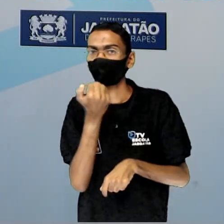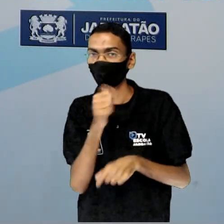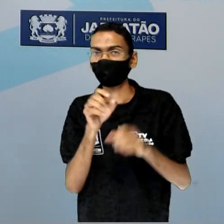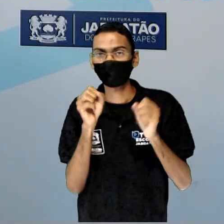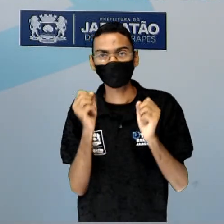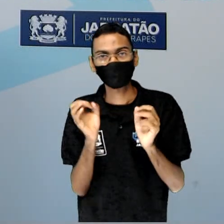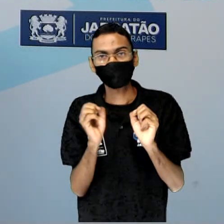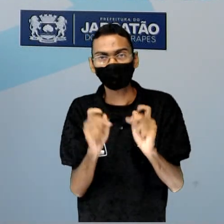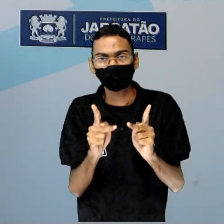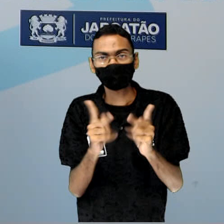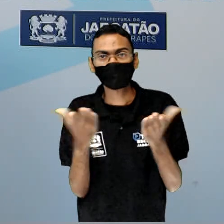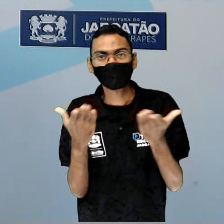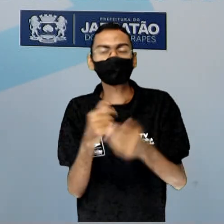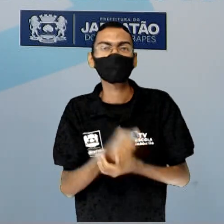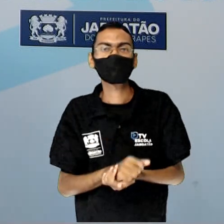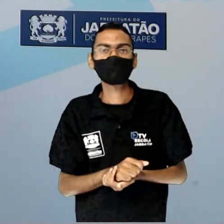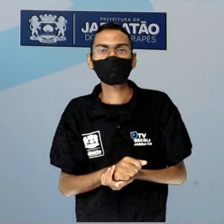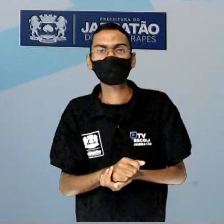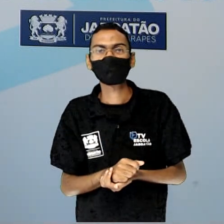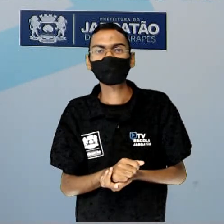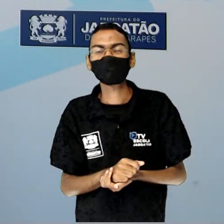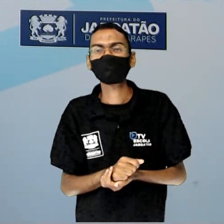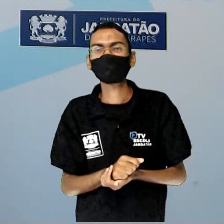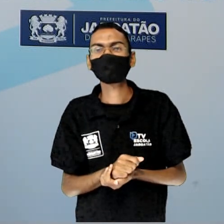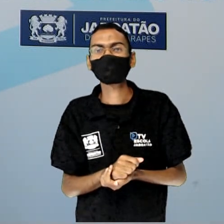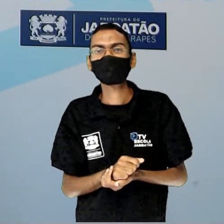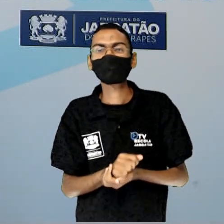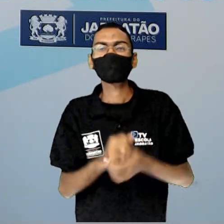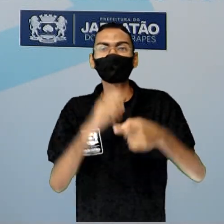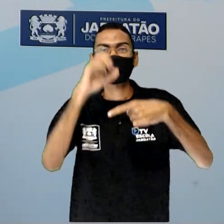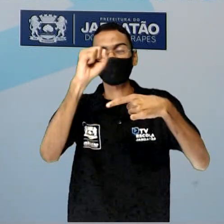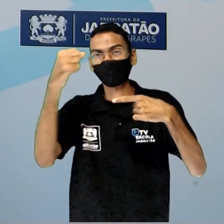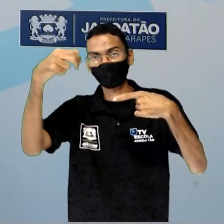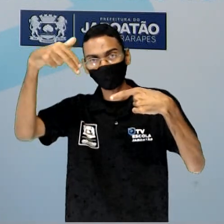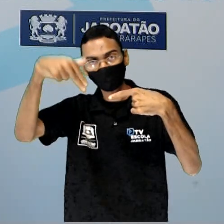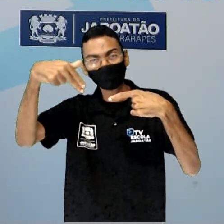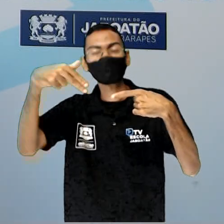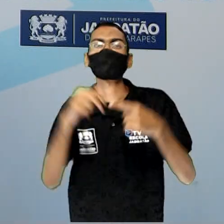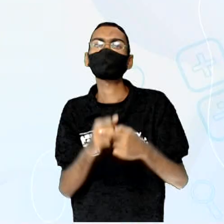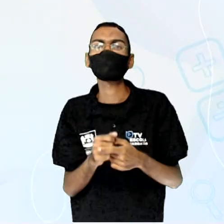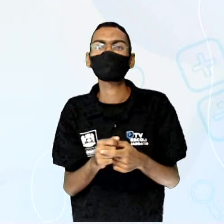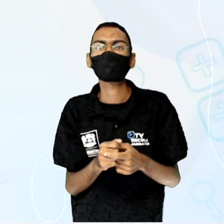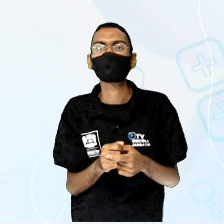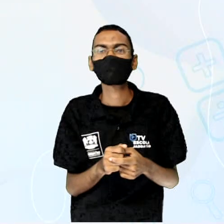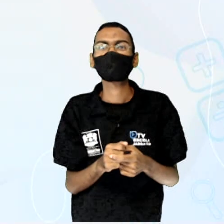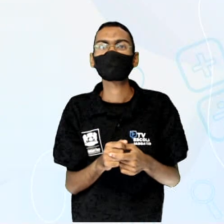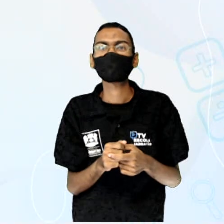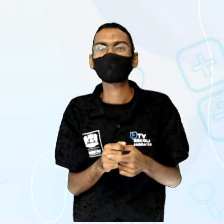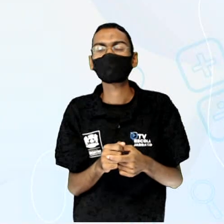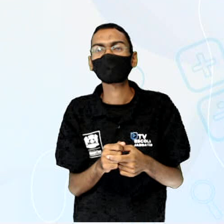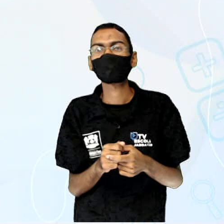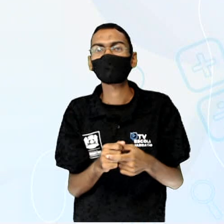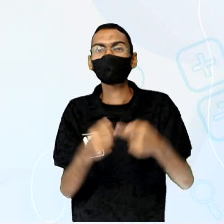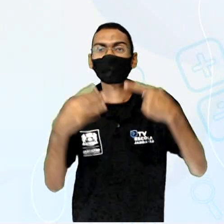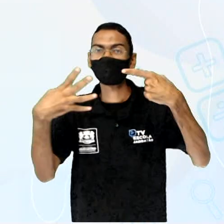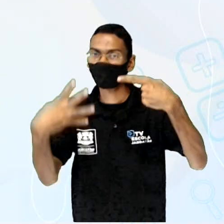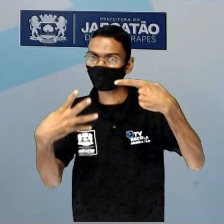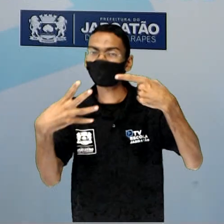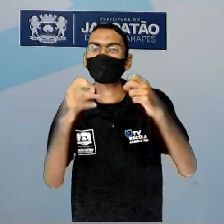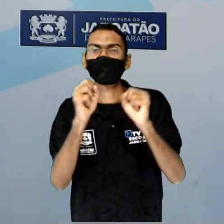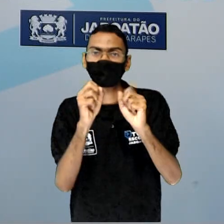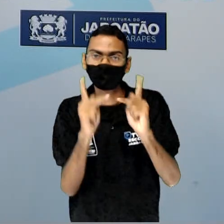Nós temos 8 no numerador, pois indica a quantidade de partes que eles comeram. E 4 no denominador.